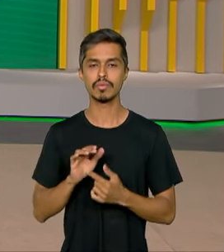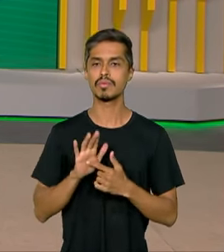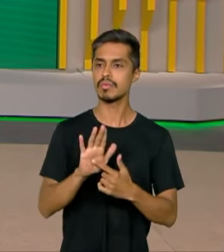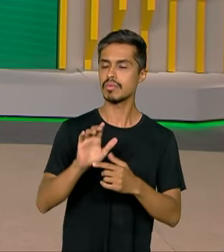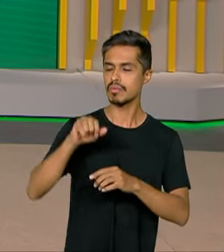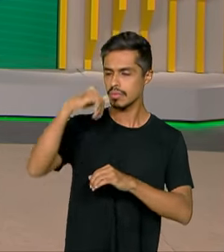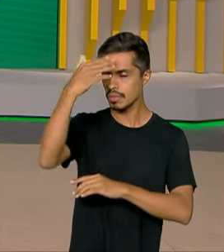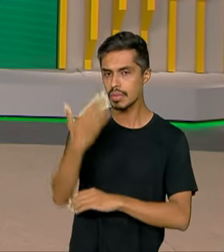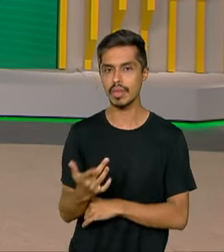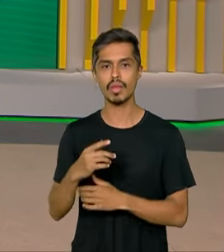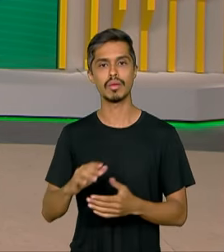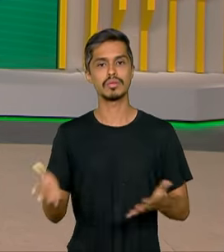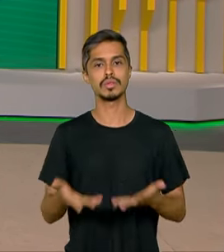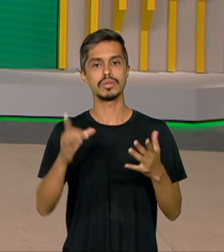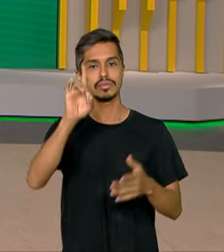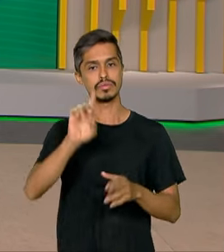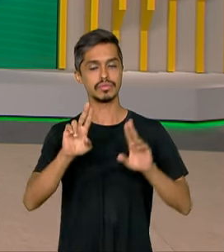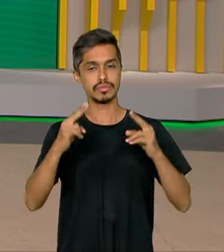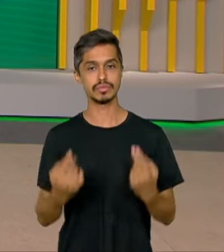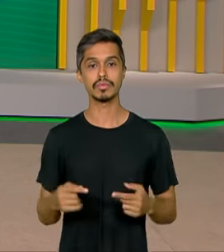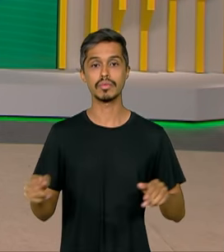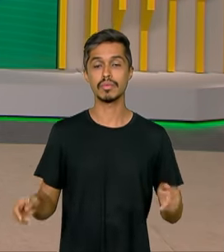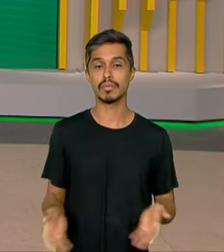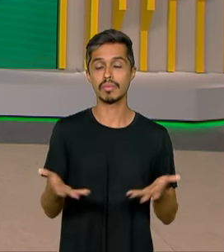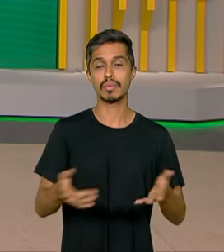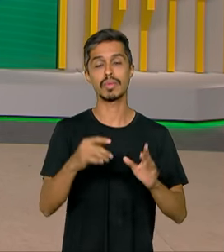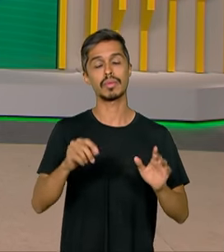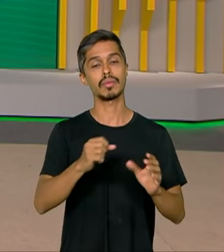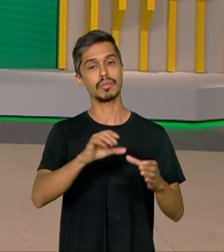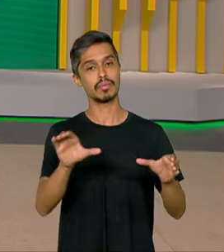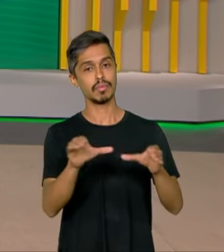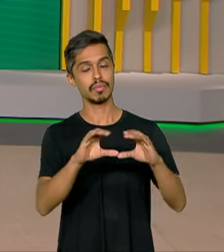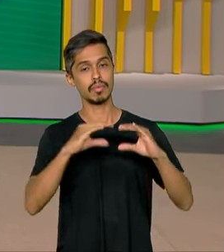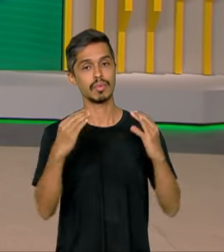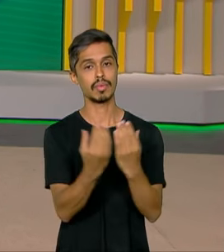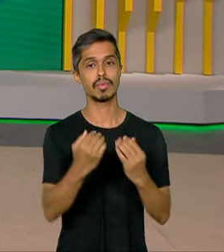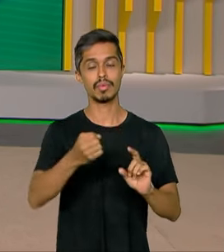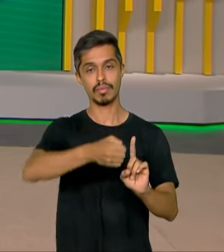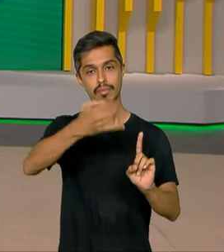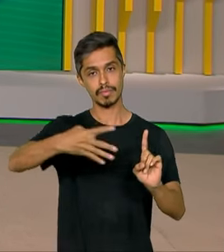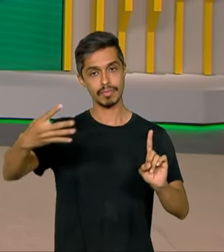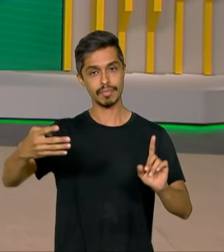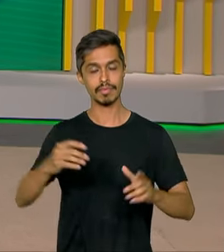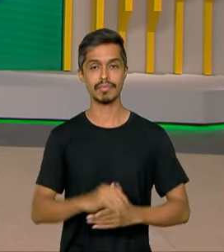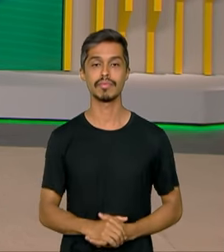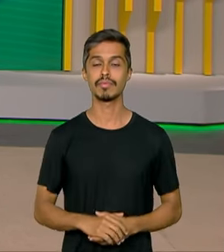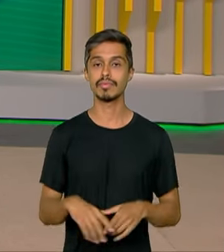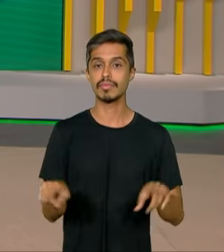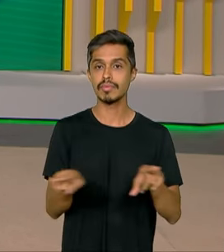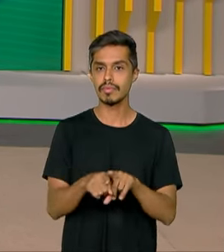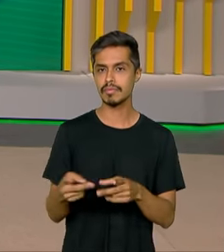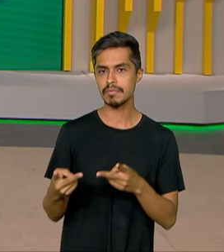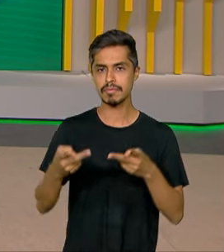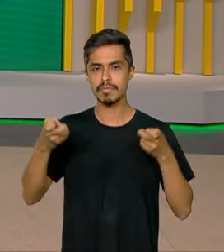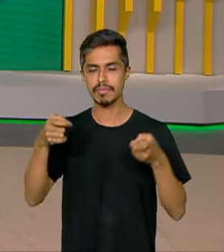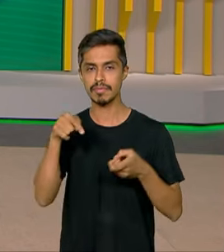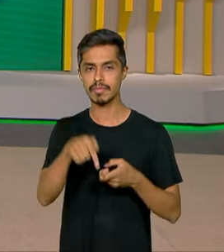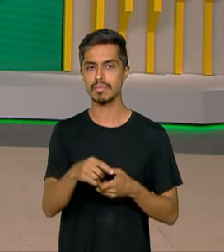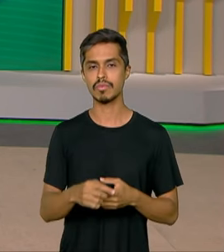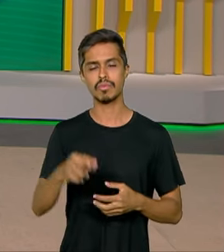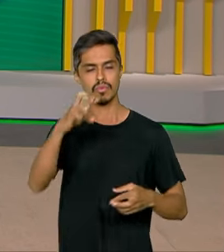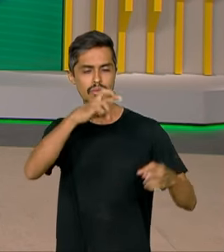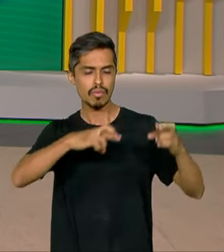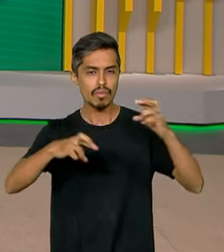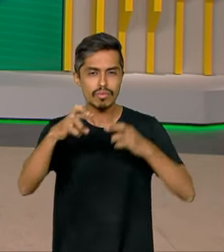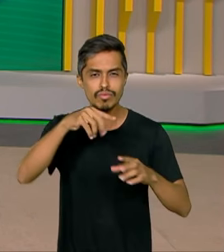que promovem direitos humanos e políticas para a comunidade LGBTQIA+. Além do reconhecimento, um raio-x